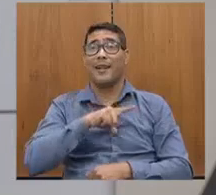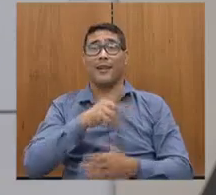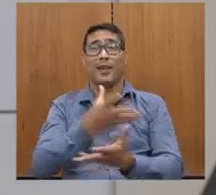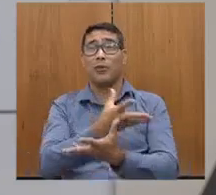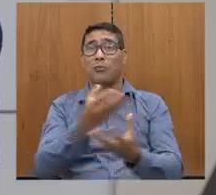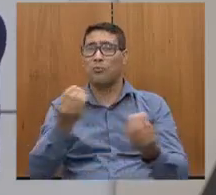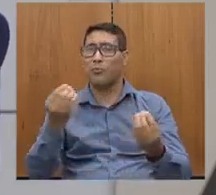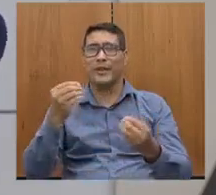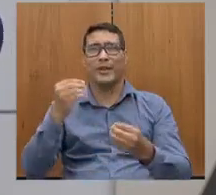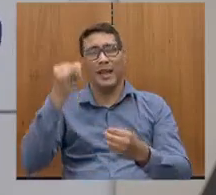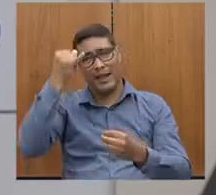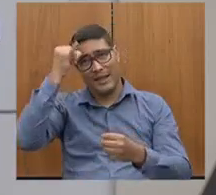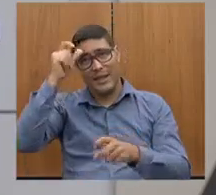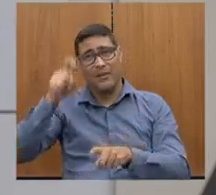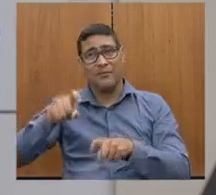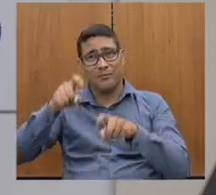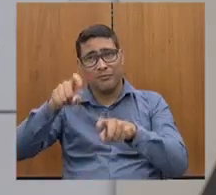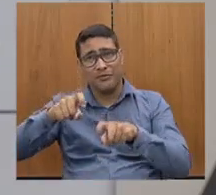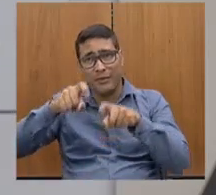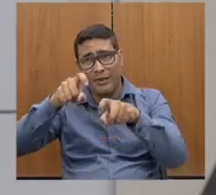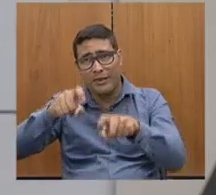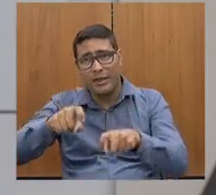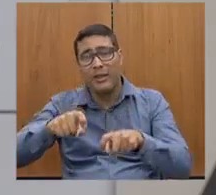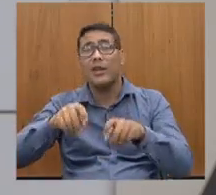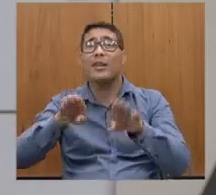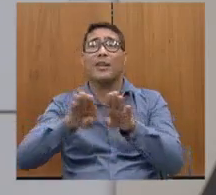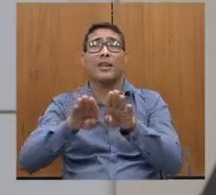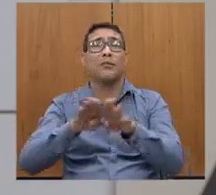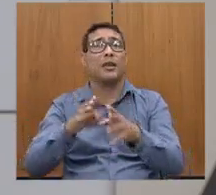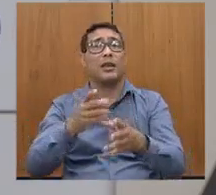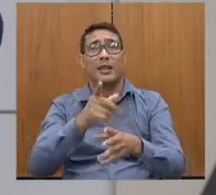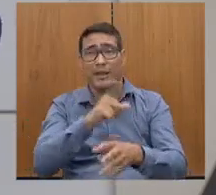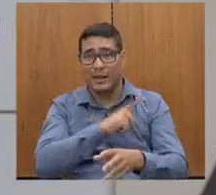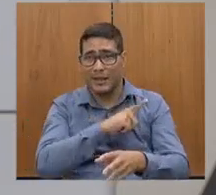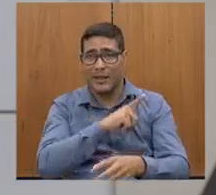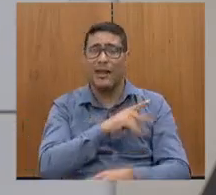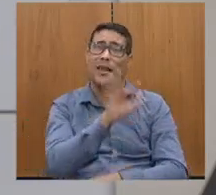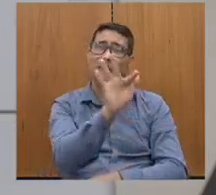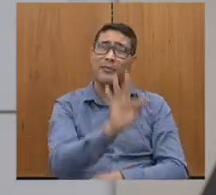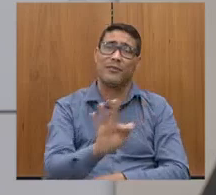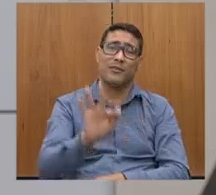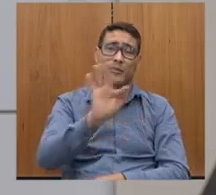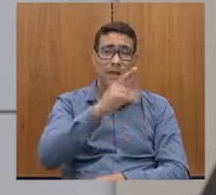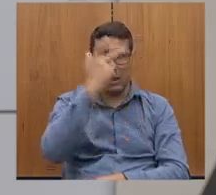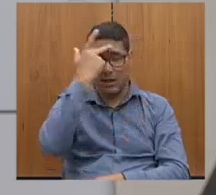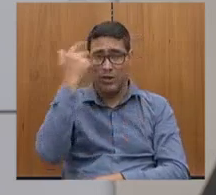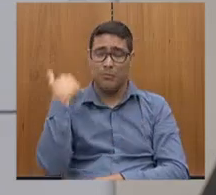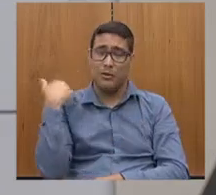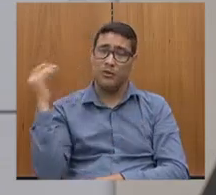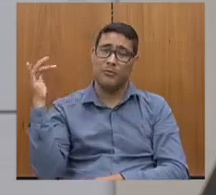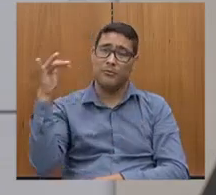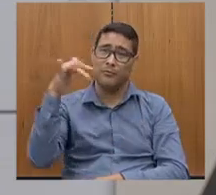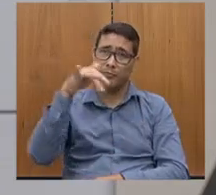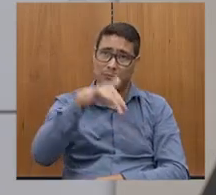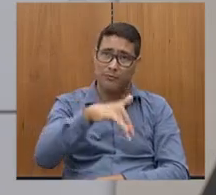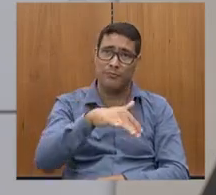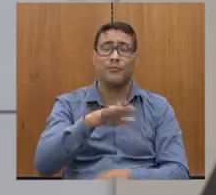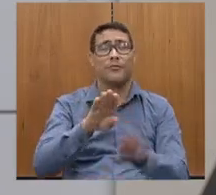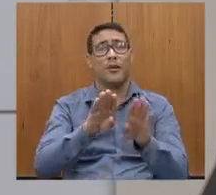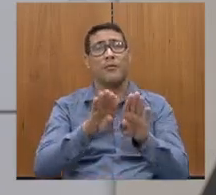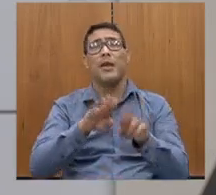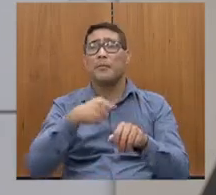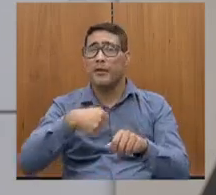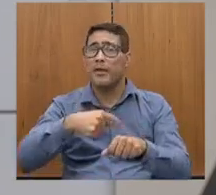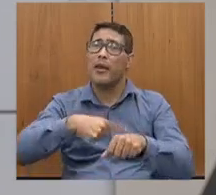sitiantes, tem o problema, tem as faculdades, que o pessoal leva a faculdade, tem o hospital do câncer em paz, o pessoal de Jacuí tem que dar uma volta muito grande.